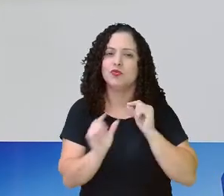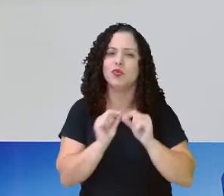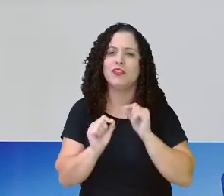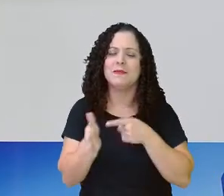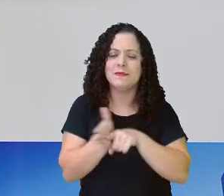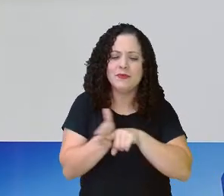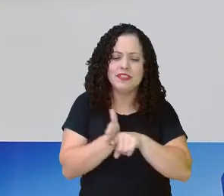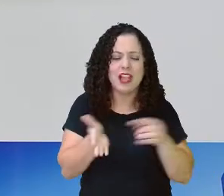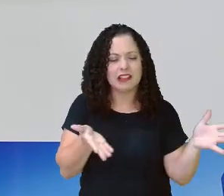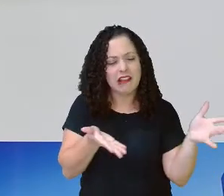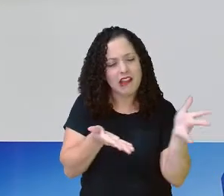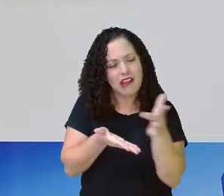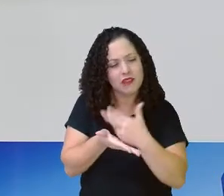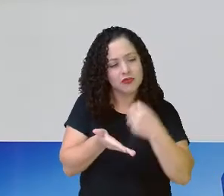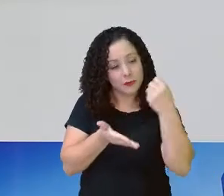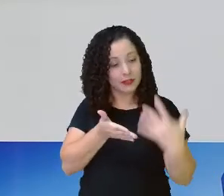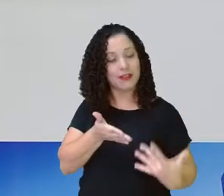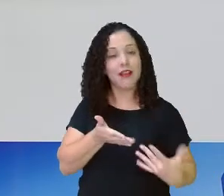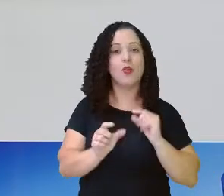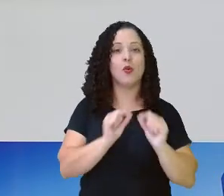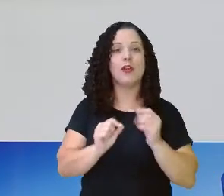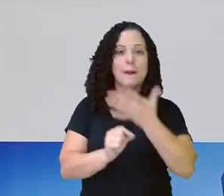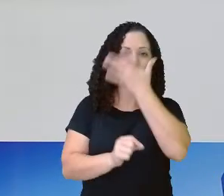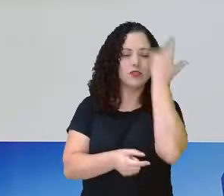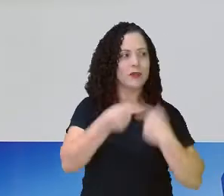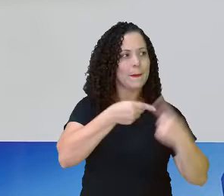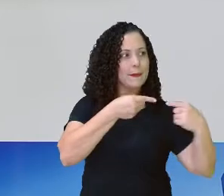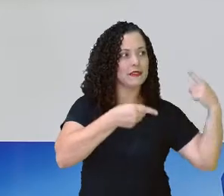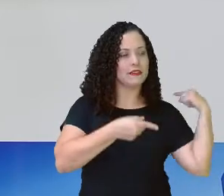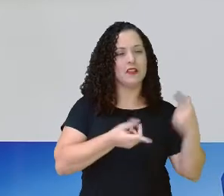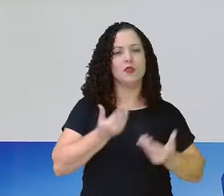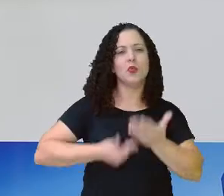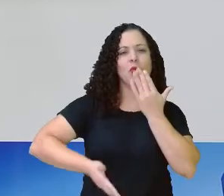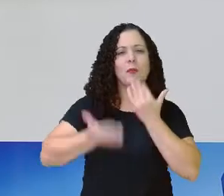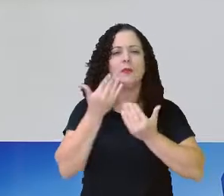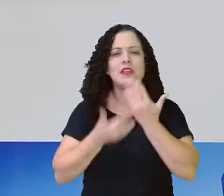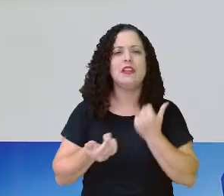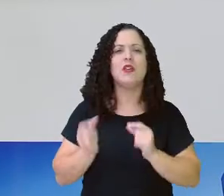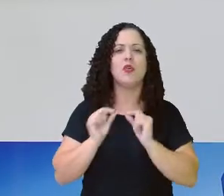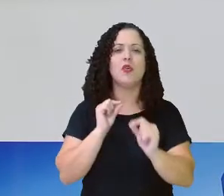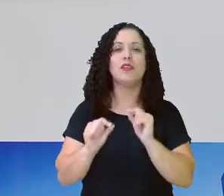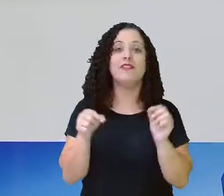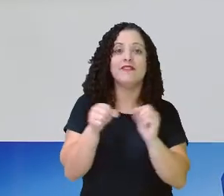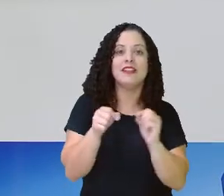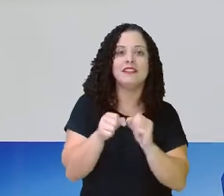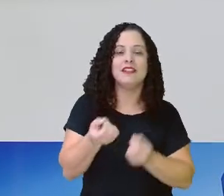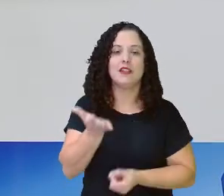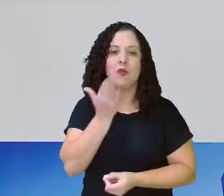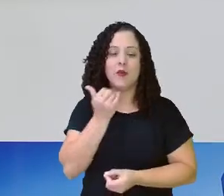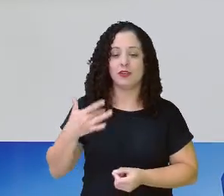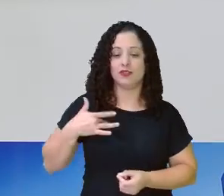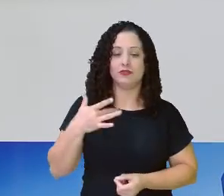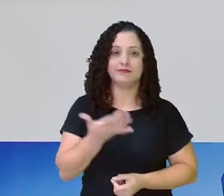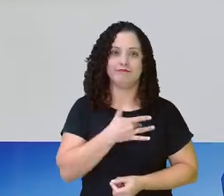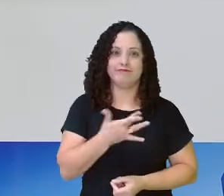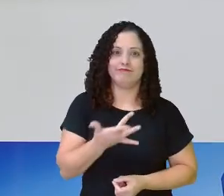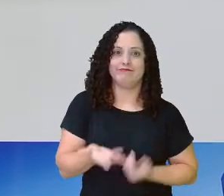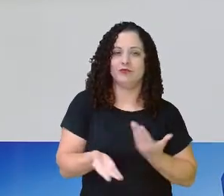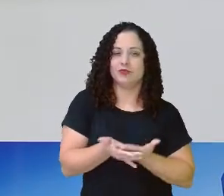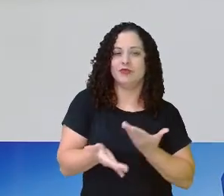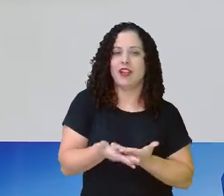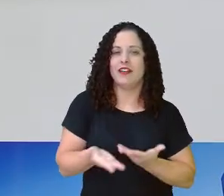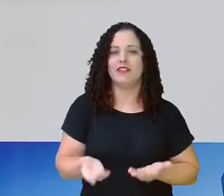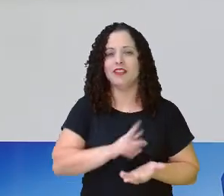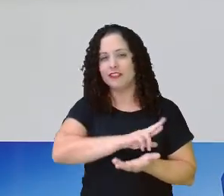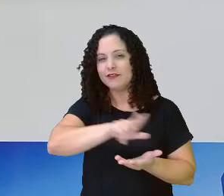pessoas viveram em determinada época, o que é elas se alimentavam, o que é que elas estudavam. E essas fontes são bem diversas. Hoje vamos